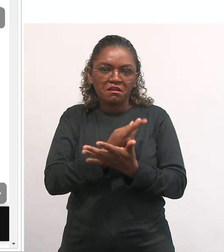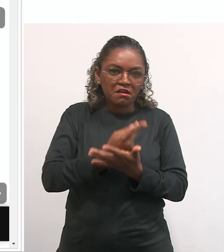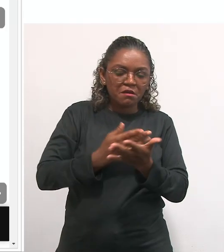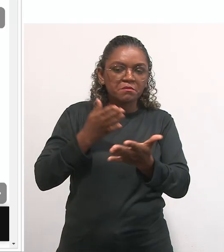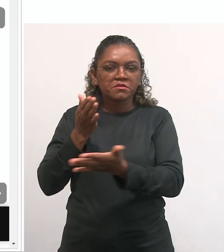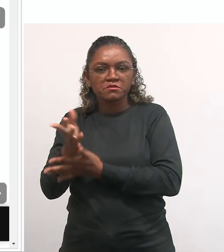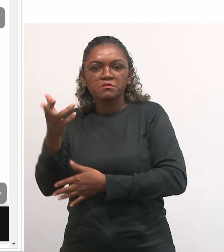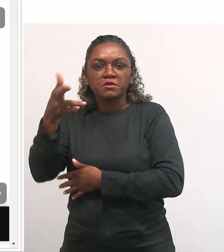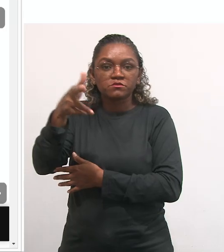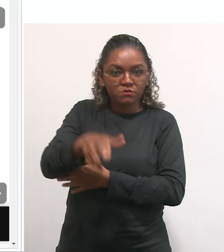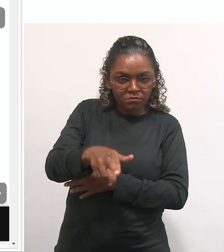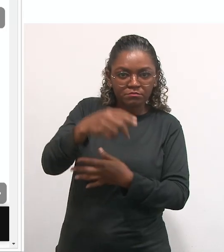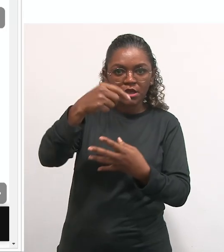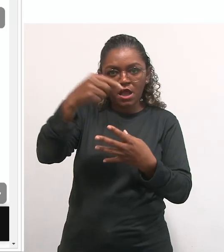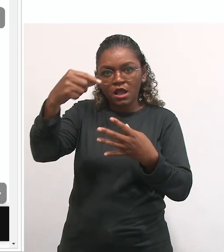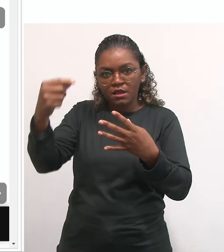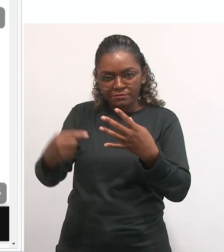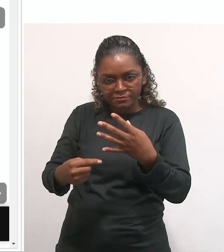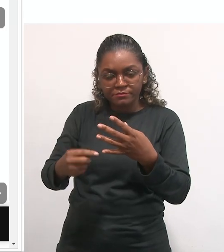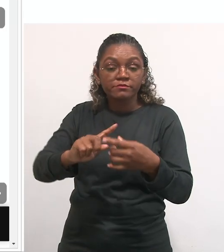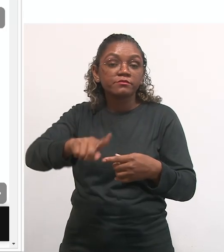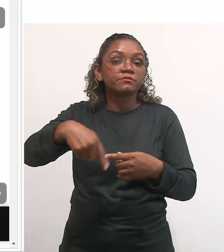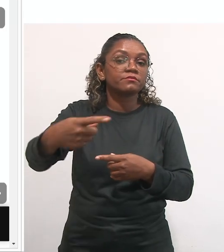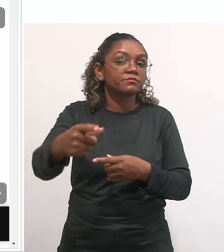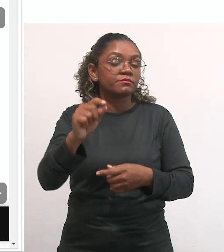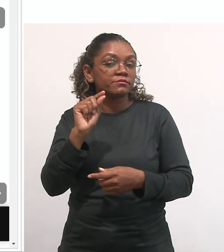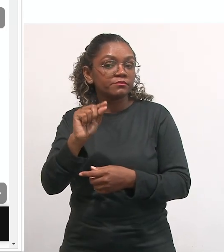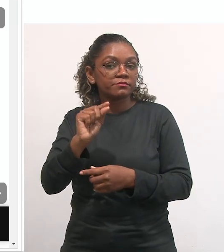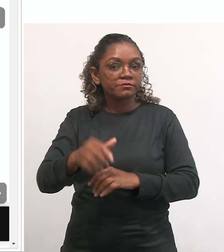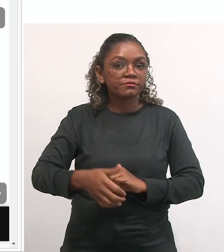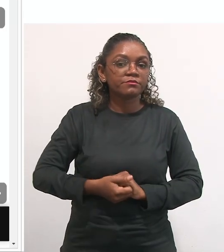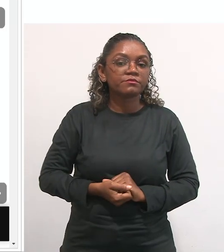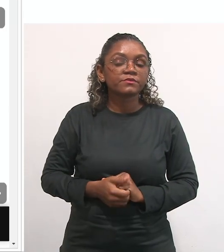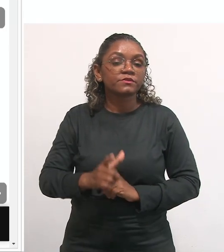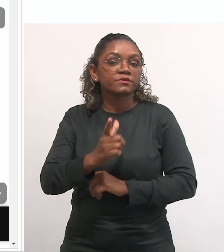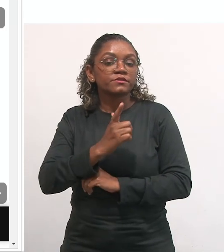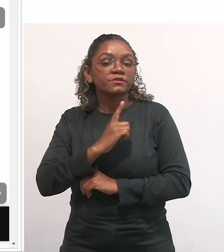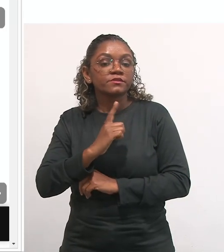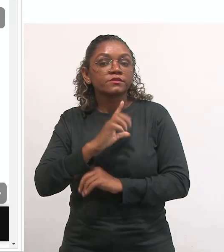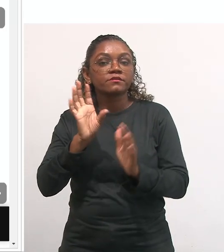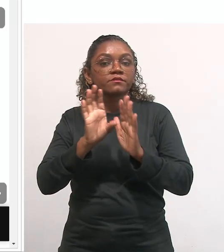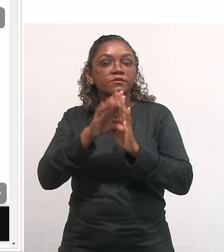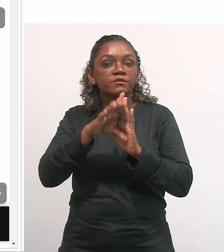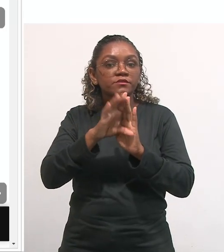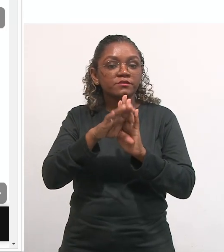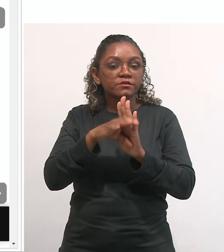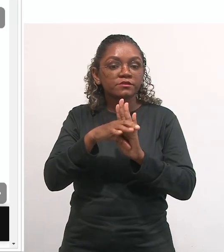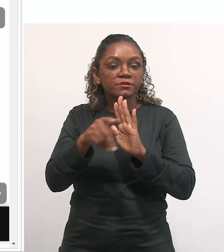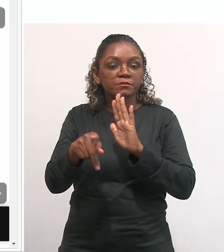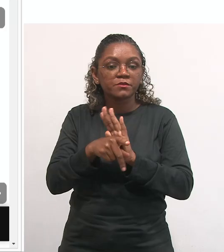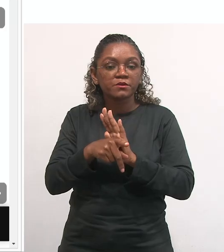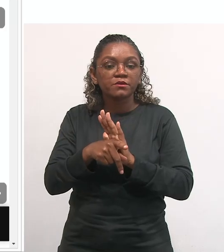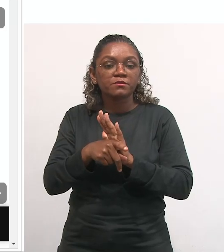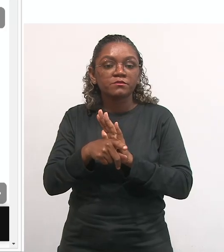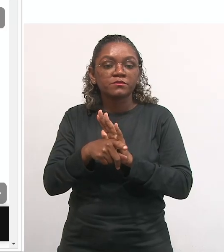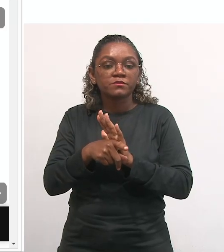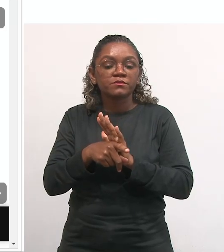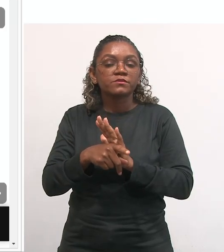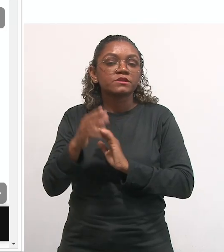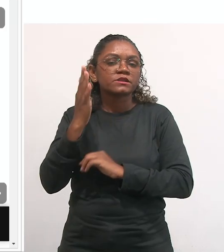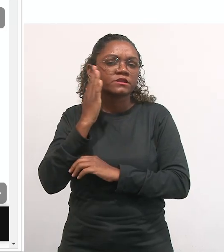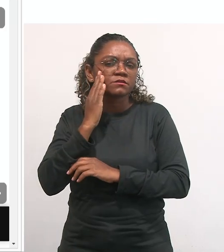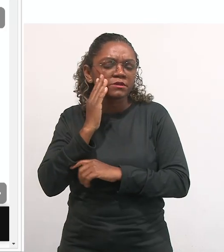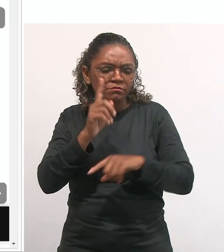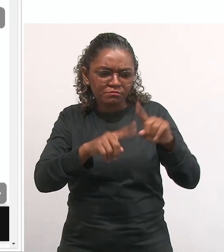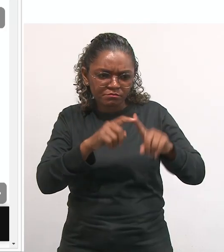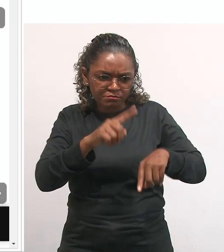se está aprovado ou reprovado. Depois, ela foi aglutinada, o conceito de medir, enquanto instrumento